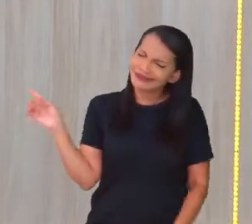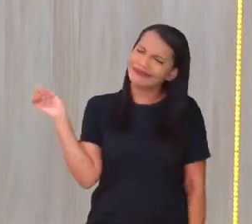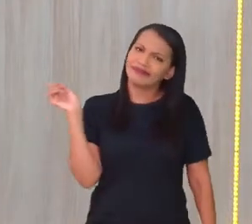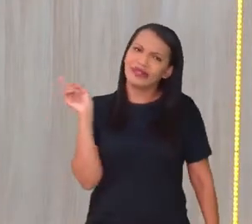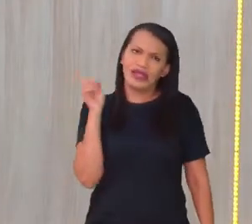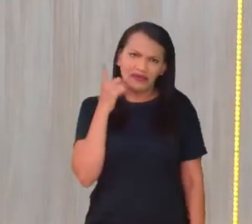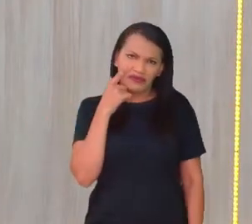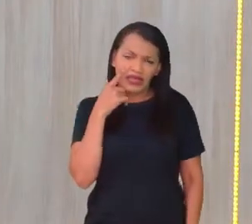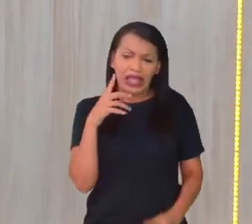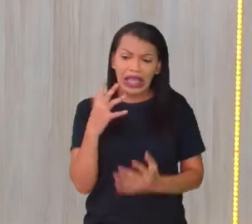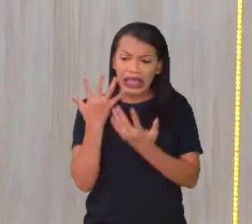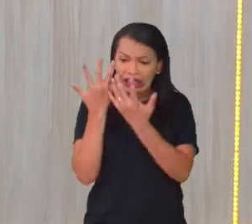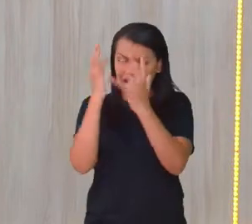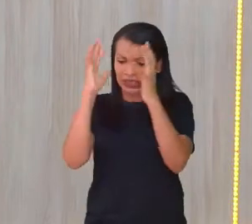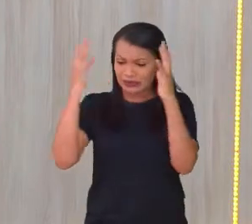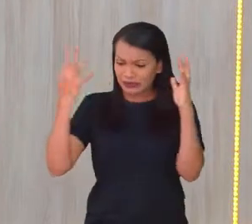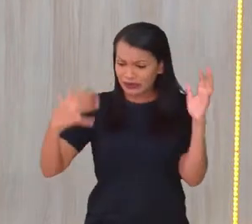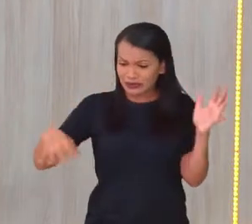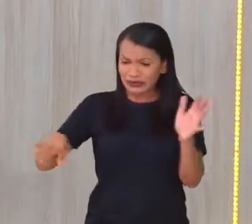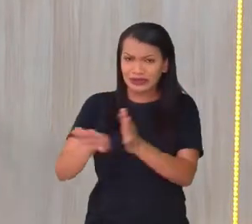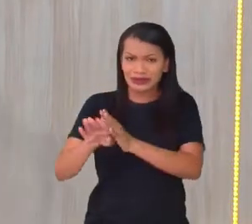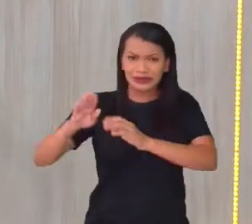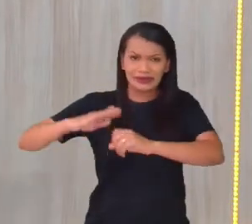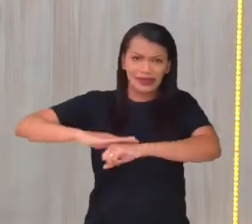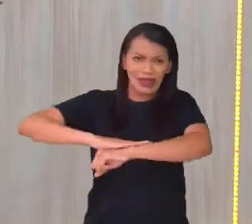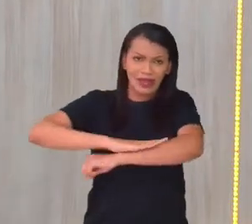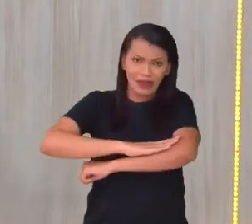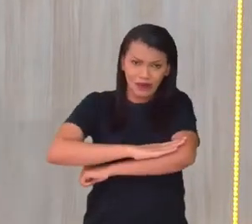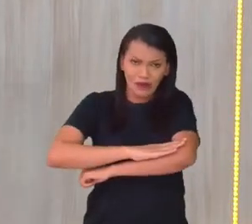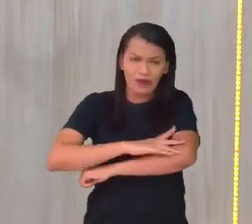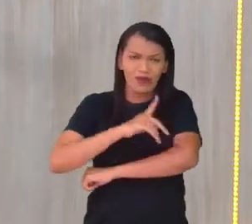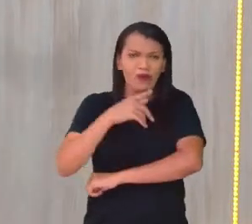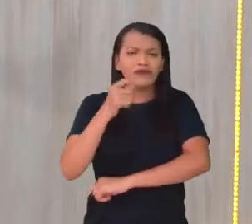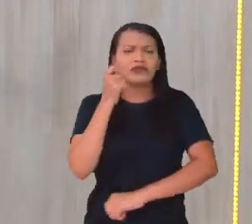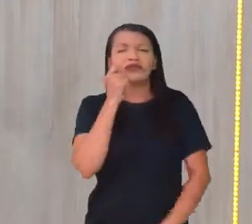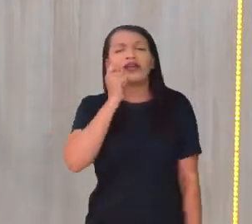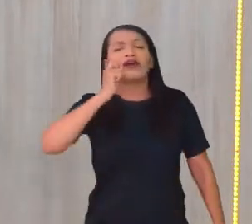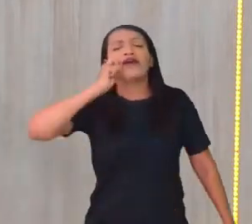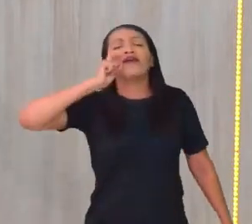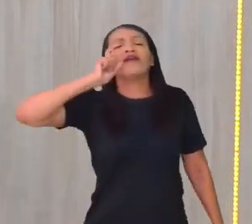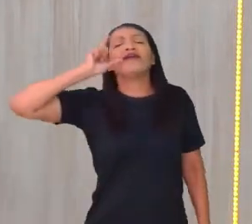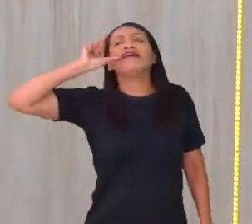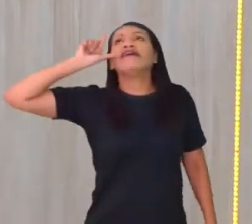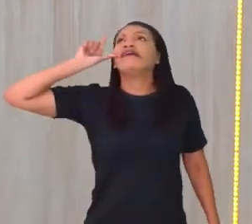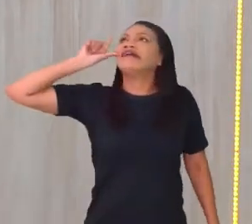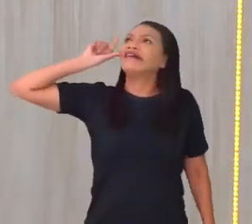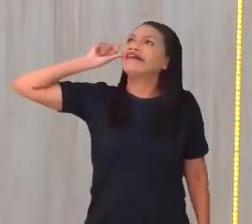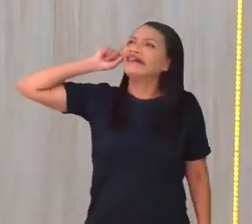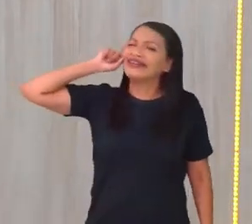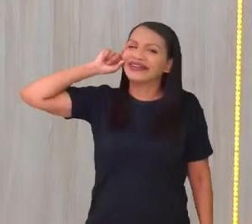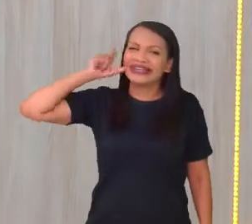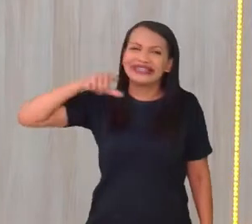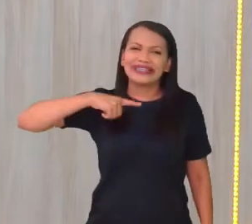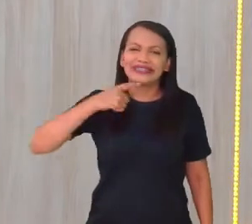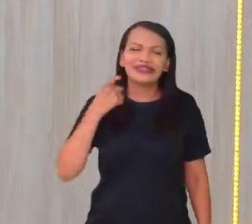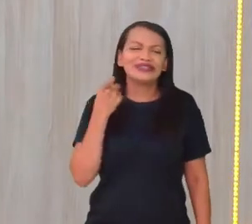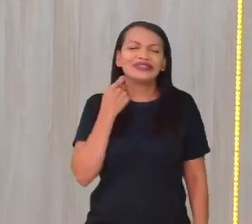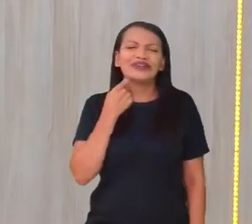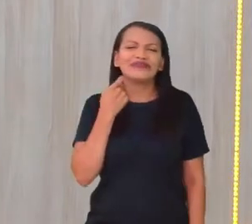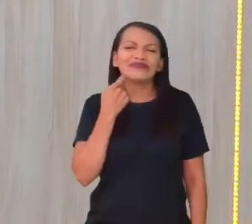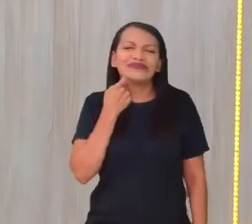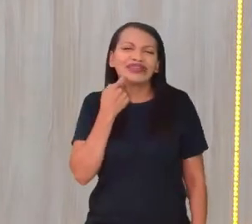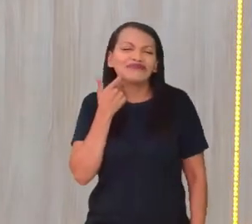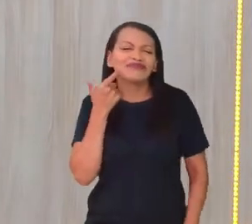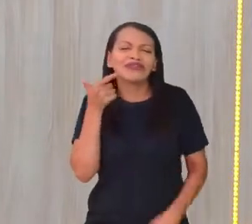natureza que chegou ali, por exemplo, na sua rua e botou o asfalto. Você acordou de manhã, numa sexta-feira,